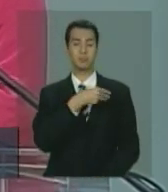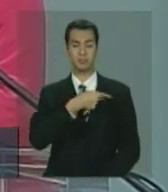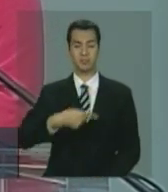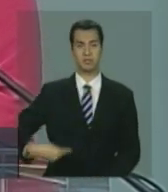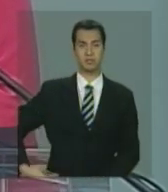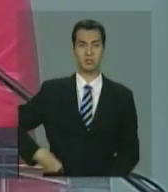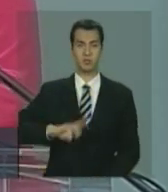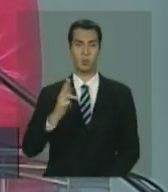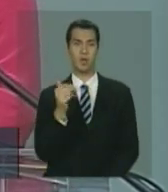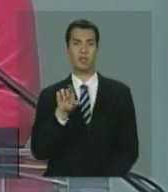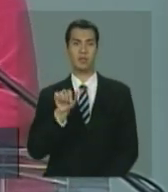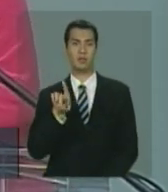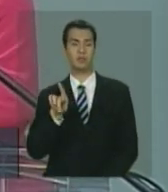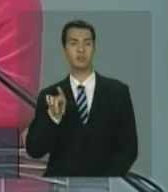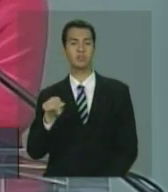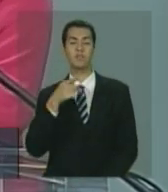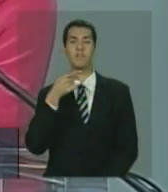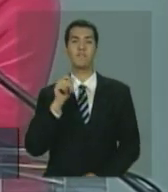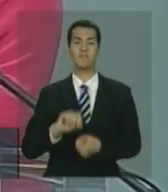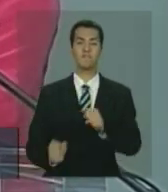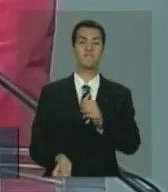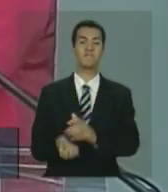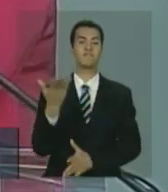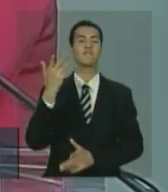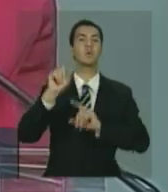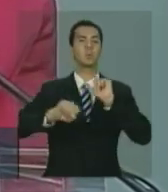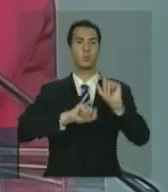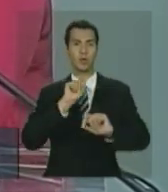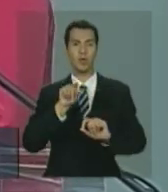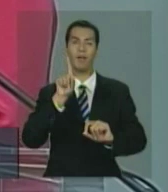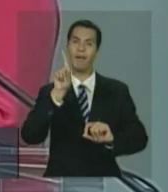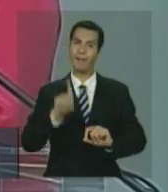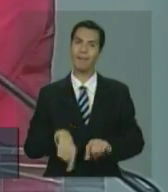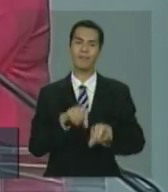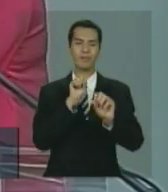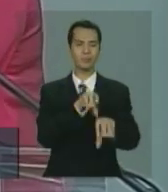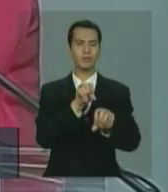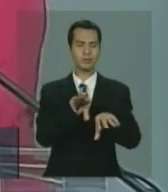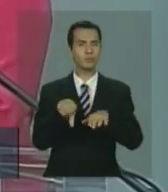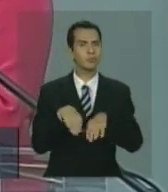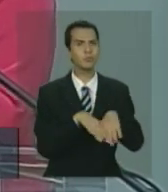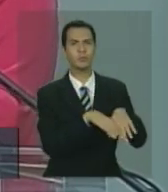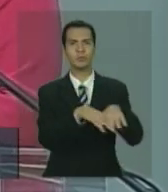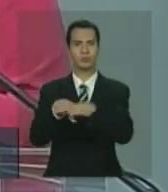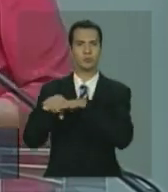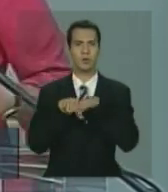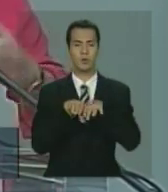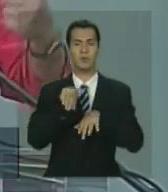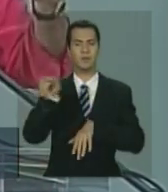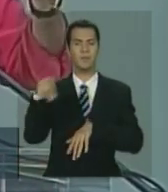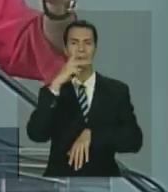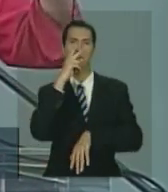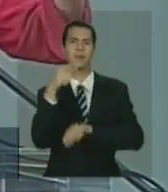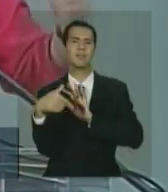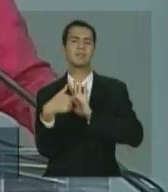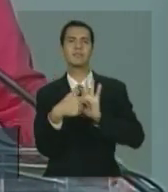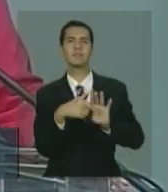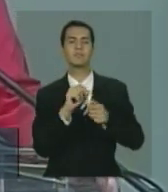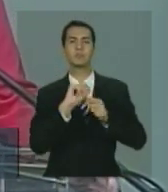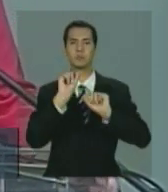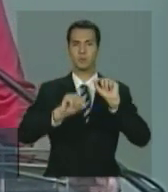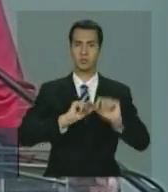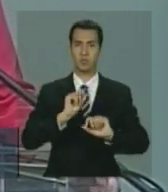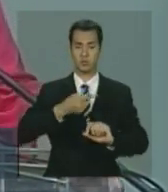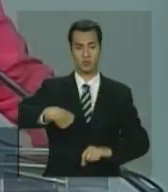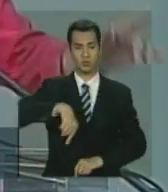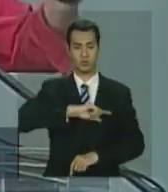caminho da igualdade de oportunidade. Ele é como se desse para nós o mapa. Olha, para a gente ser um